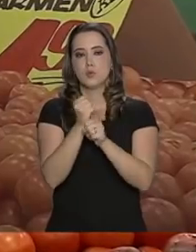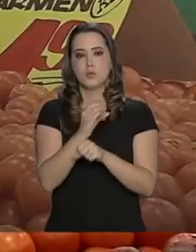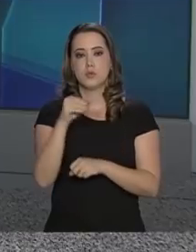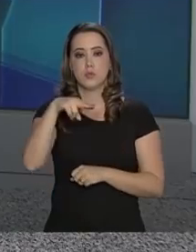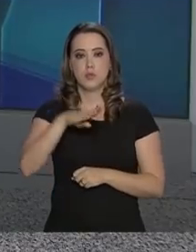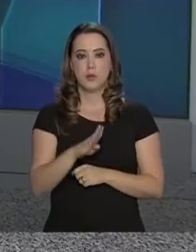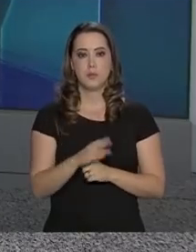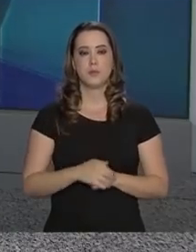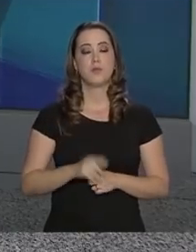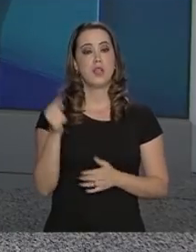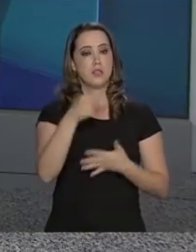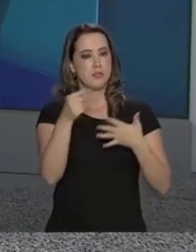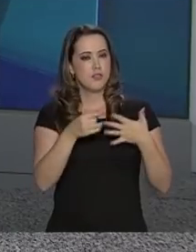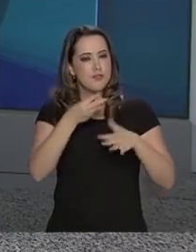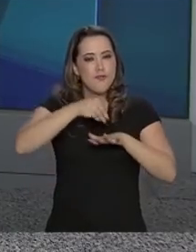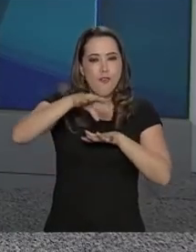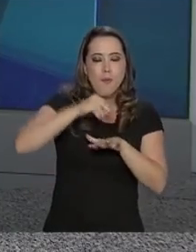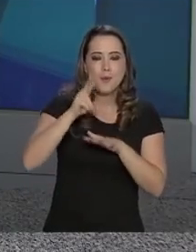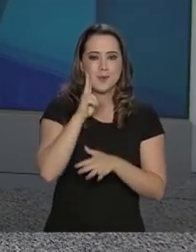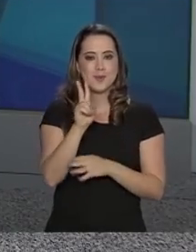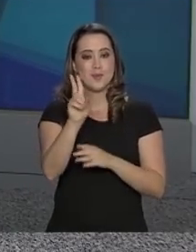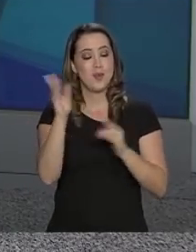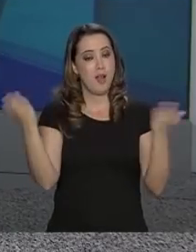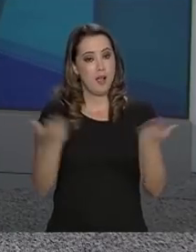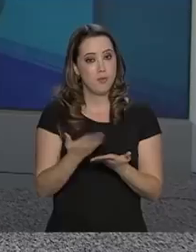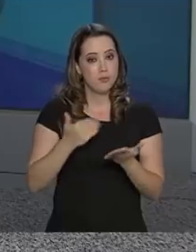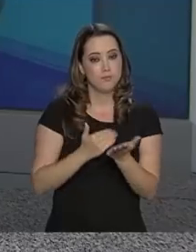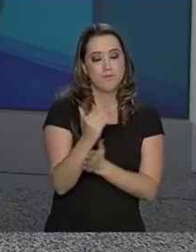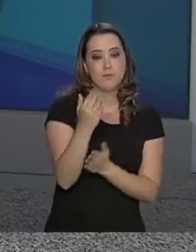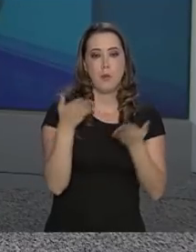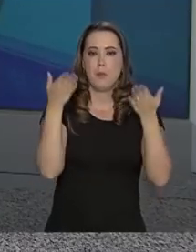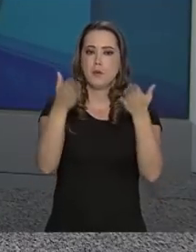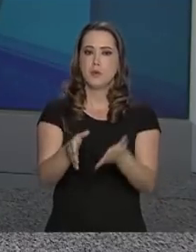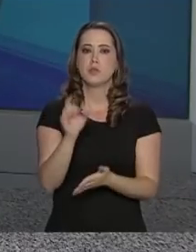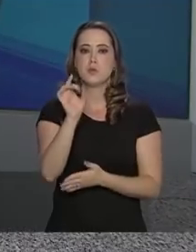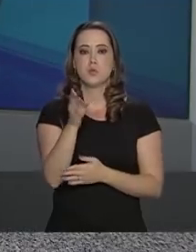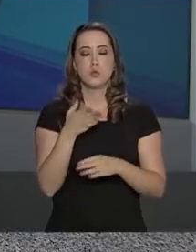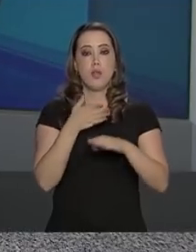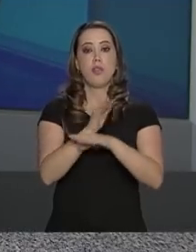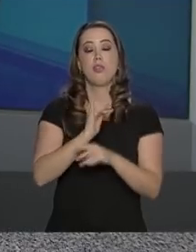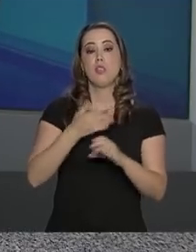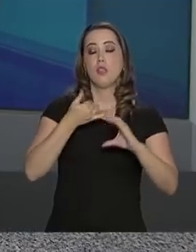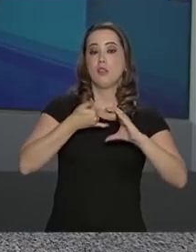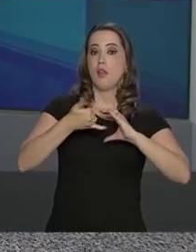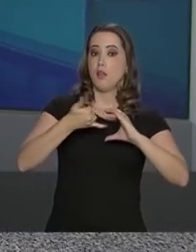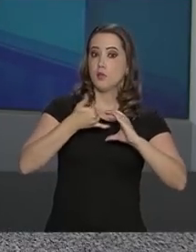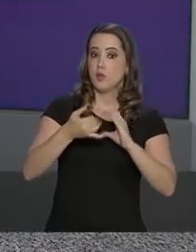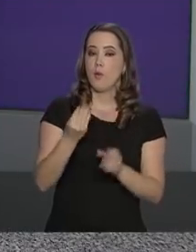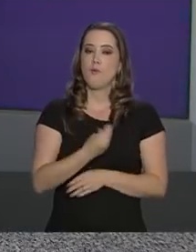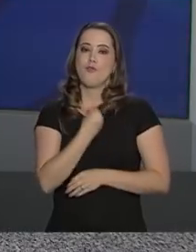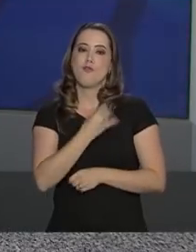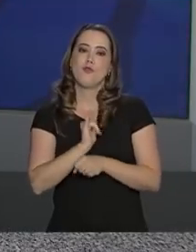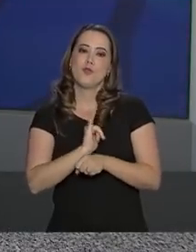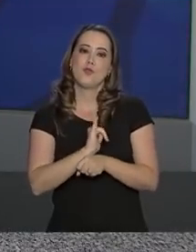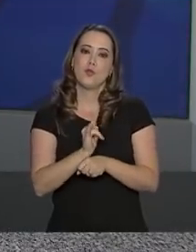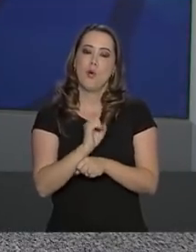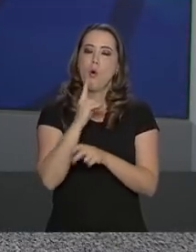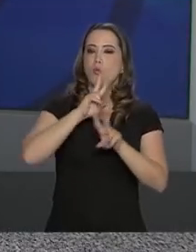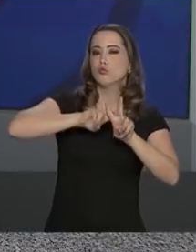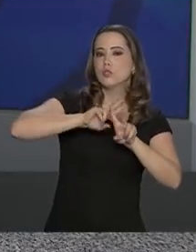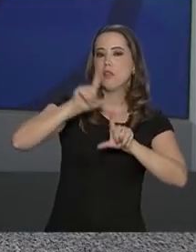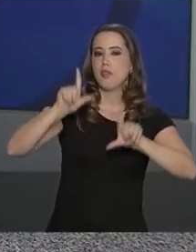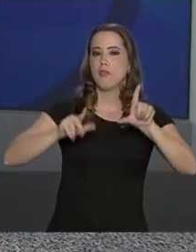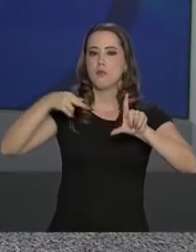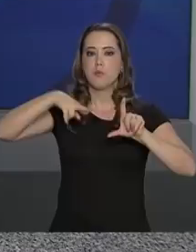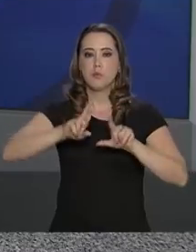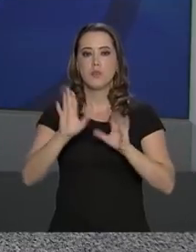Conave. Essas e outras notícias você acompanha agora. E para participar, basta acessar o Bate-Papo ao vivo no YouTube ou usar a